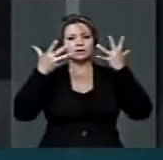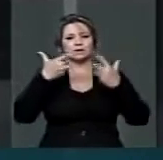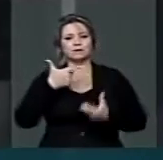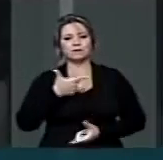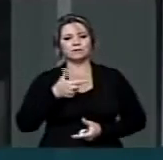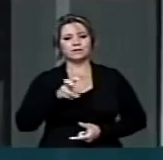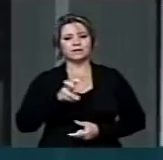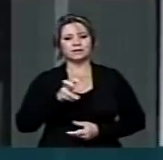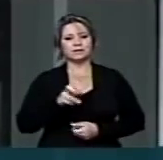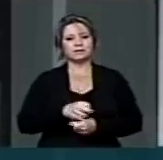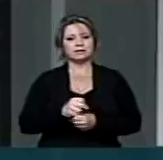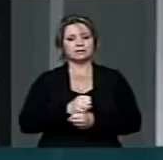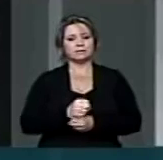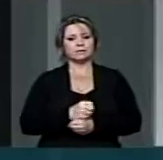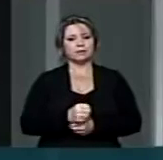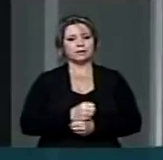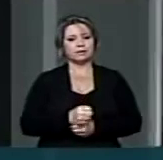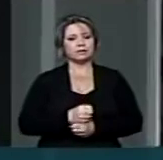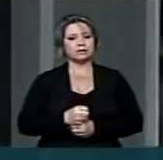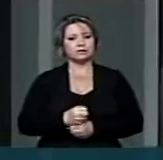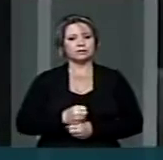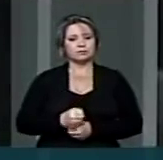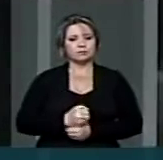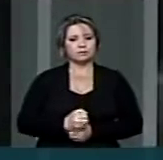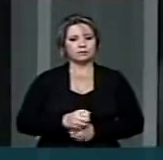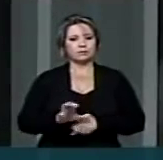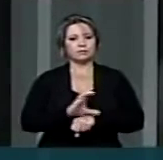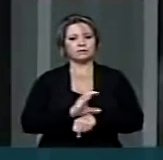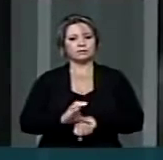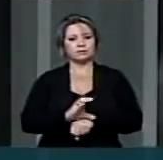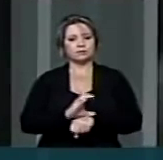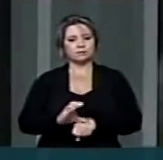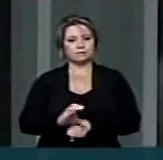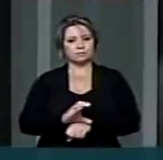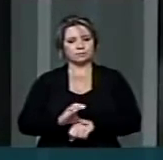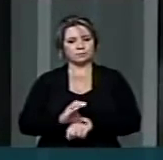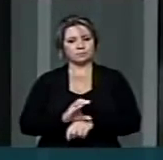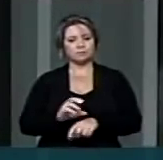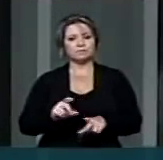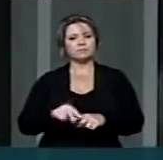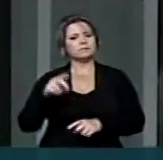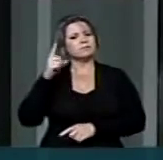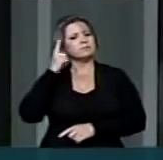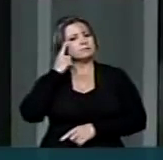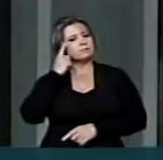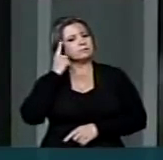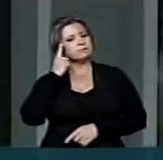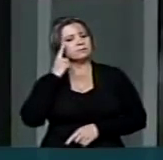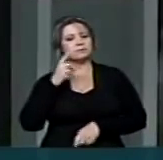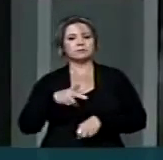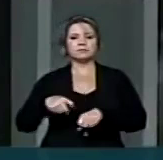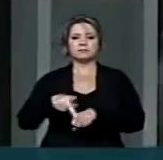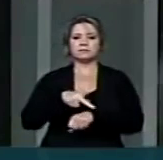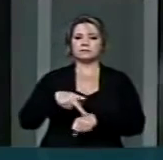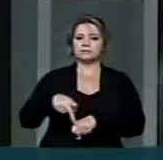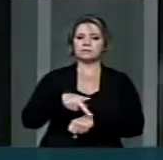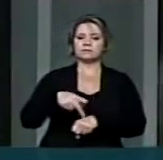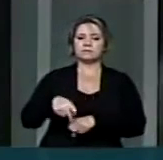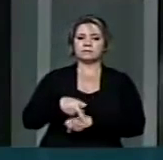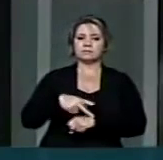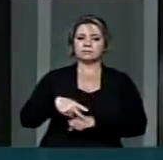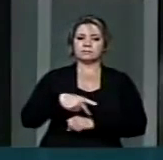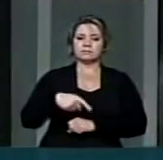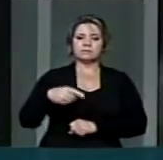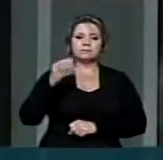da nossa constituinte, a constituinte cidadã. E penso que o nosso país, ao viver o seu